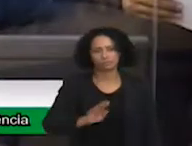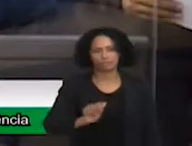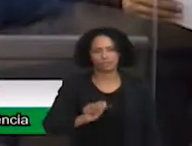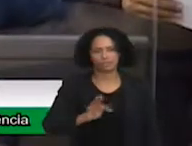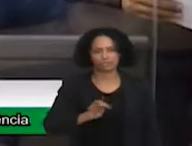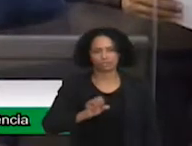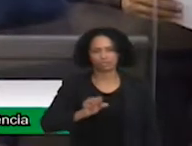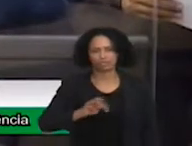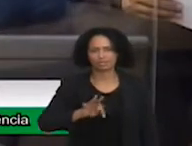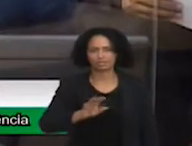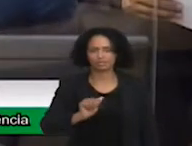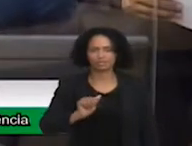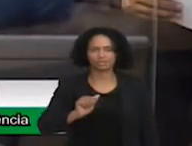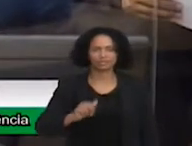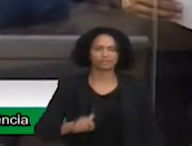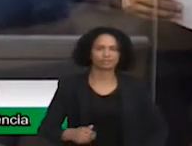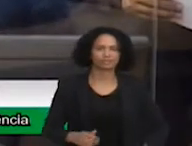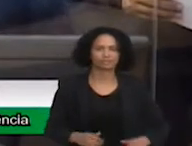Vereador Batista.